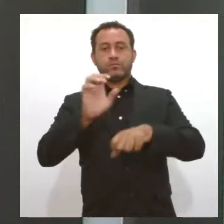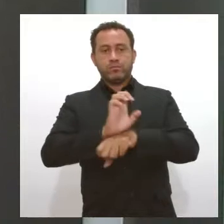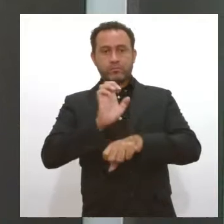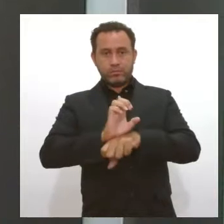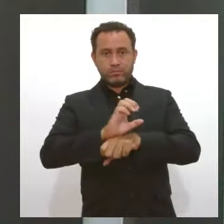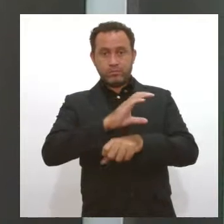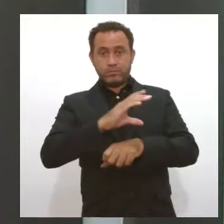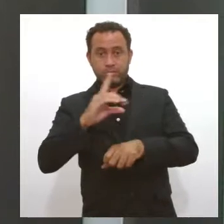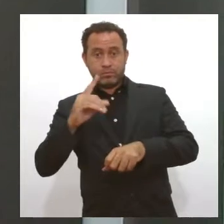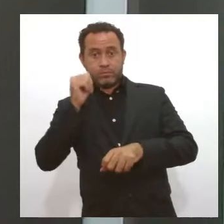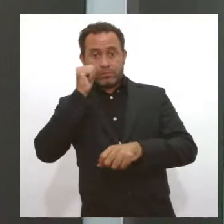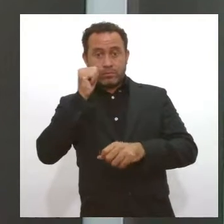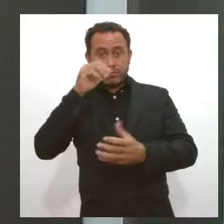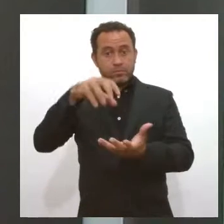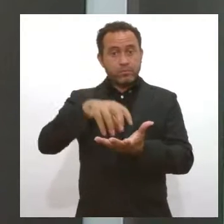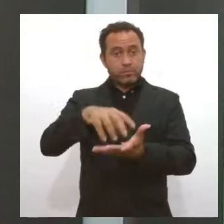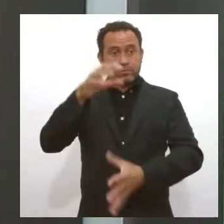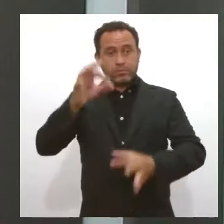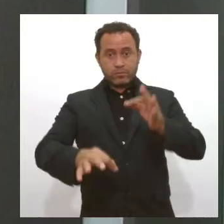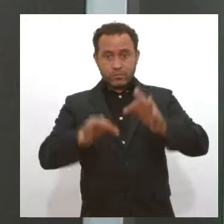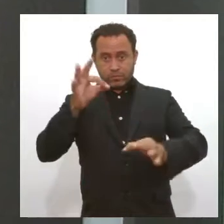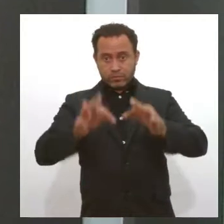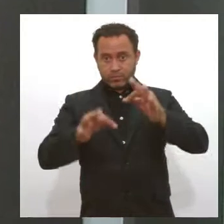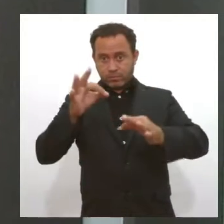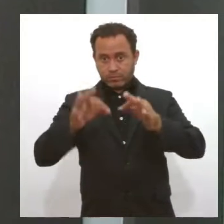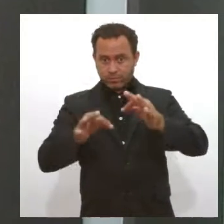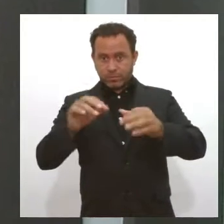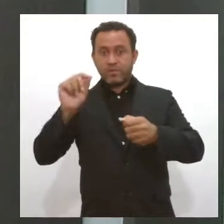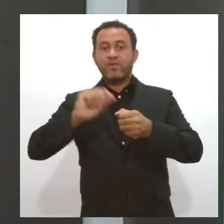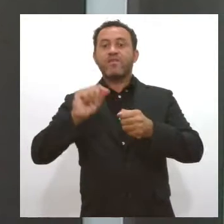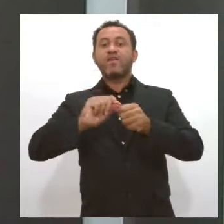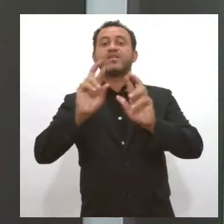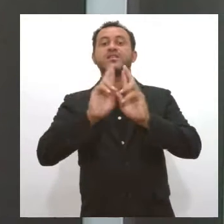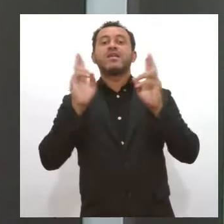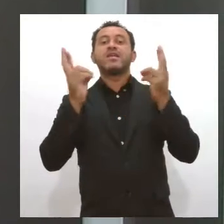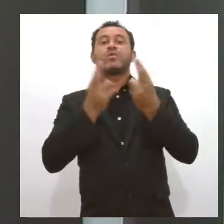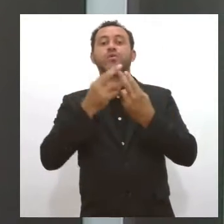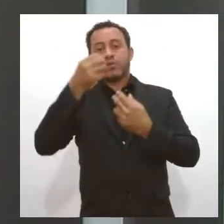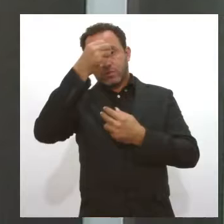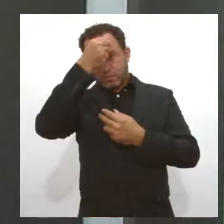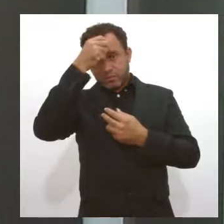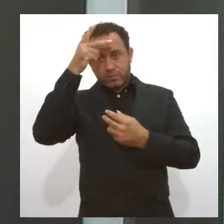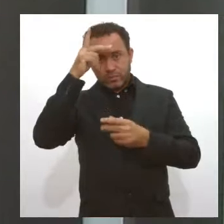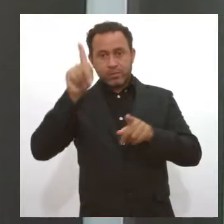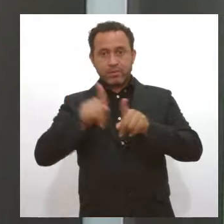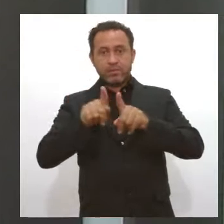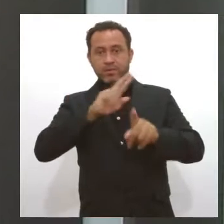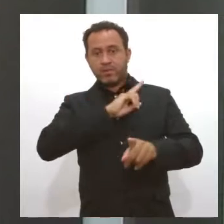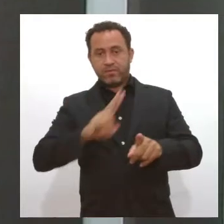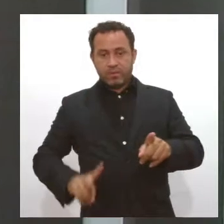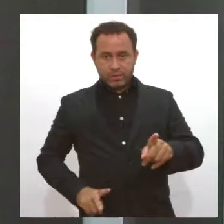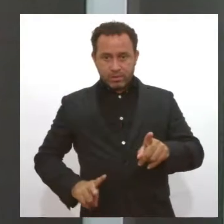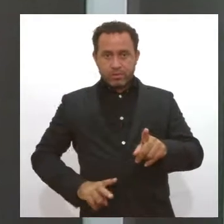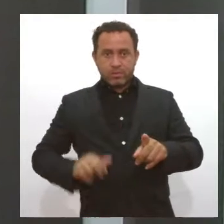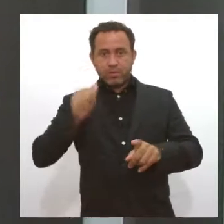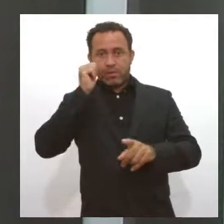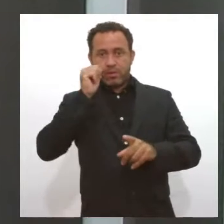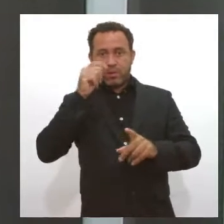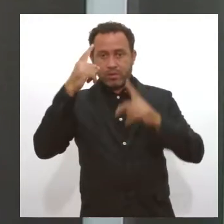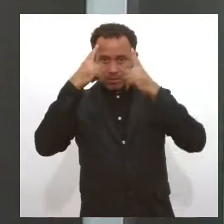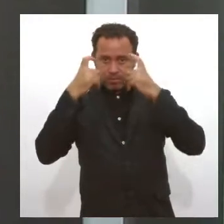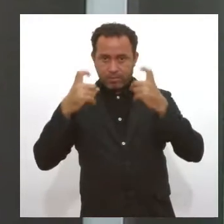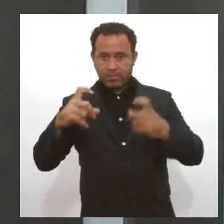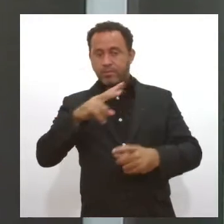A coordenadoria da Mulher do Tribunal de Justiça de Sergipe realiza reuniões com prefeitas e vereadoras para apoio à mulher vítima de